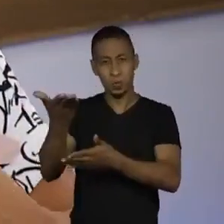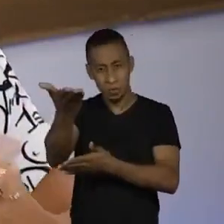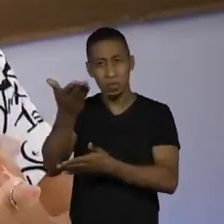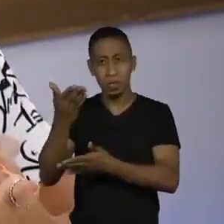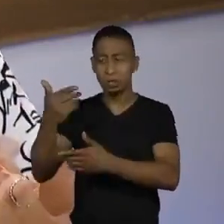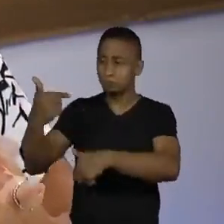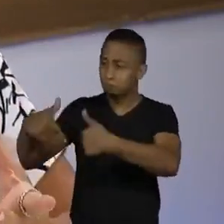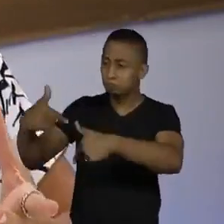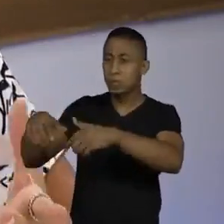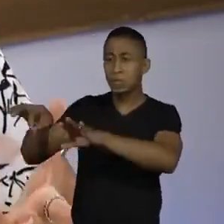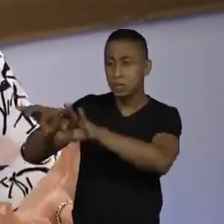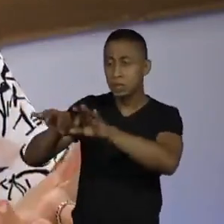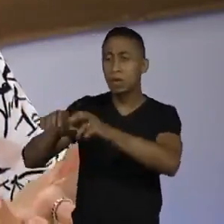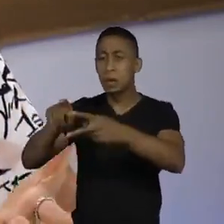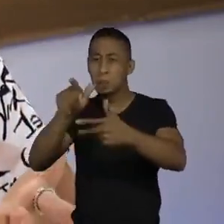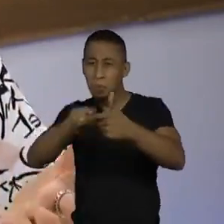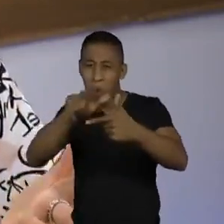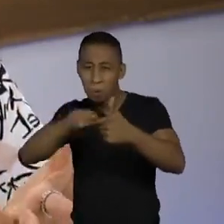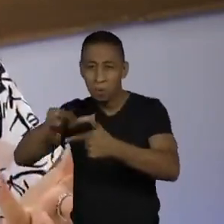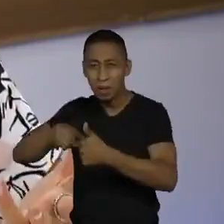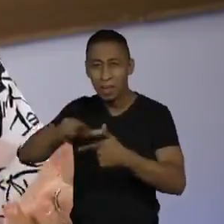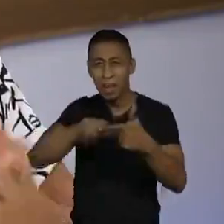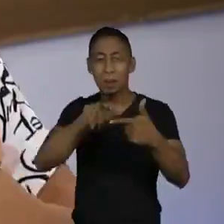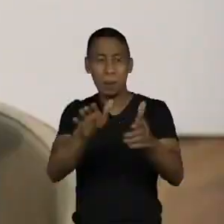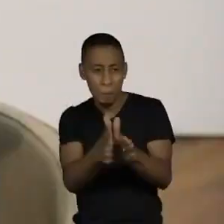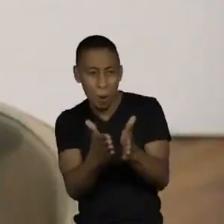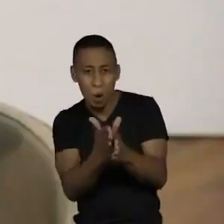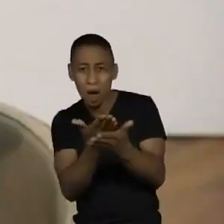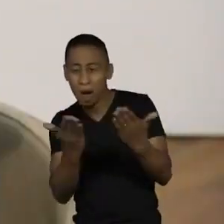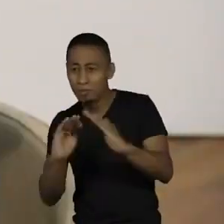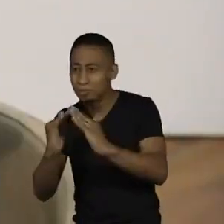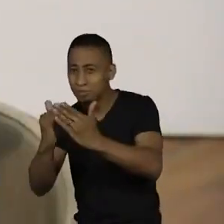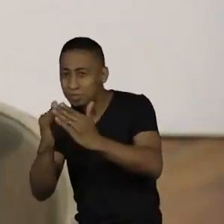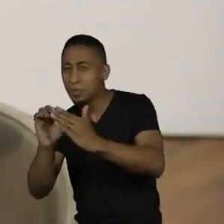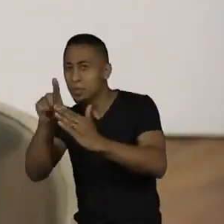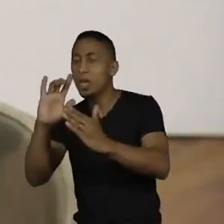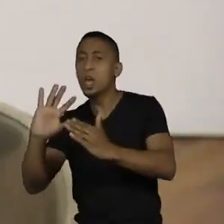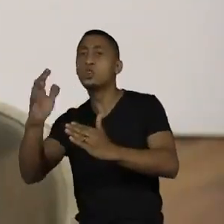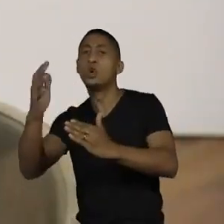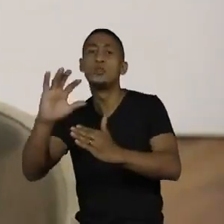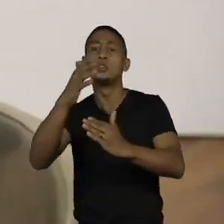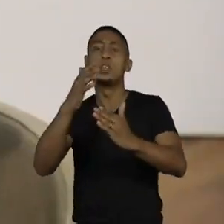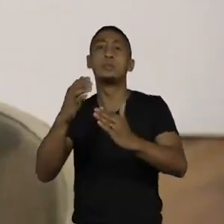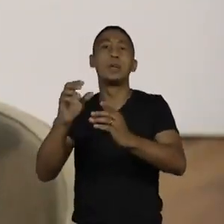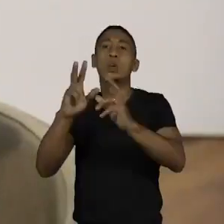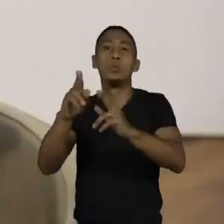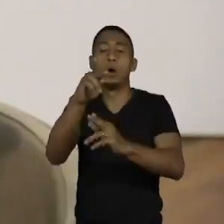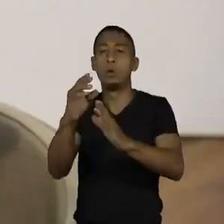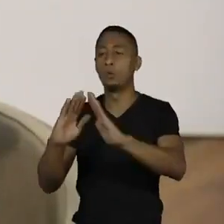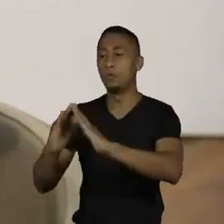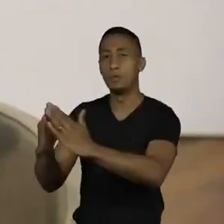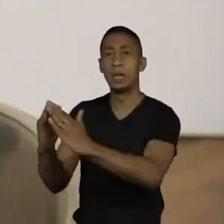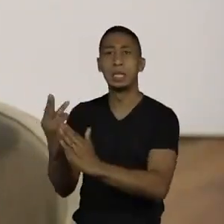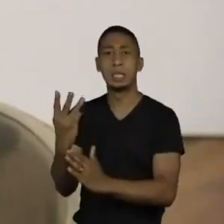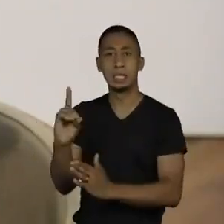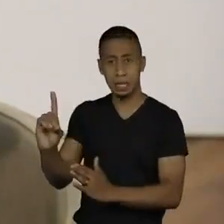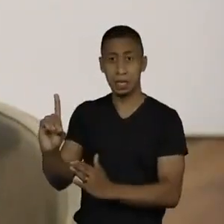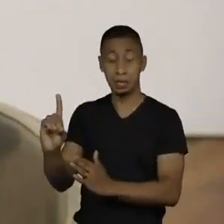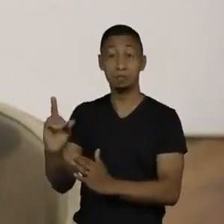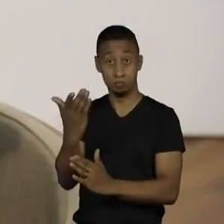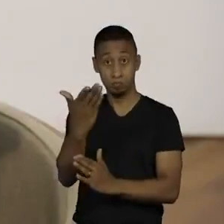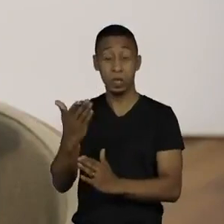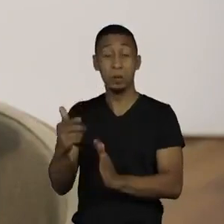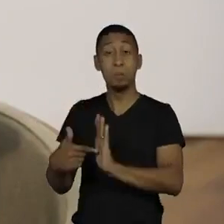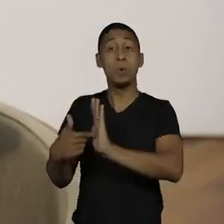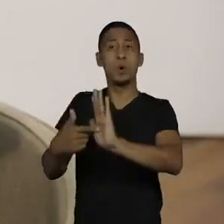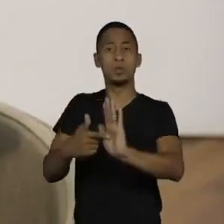tentando resolver problemas como, no nome lá do Favela 3D, um dos 3Ds é dignidade, né? As